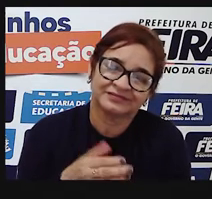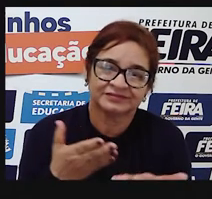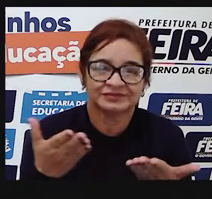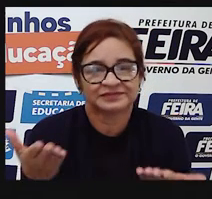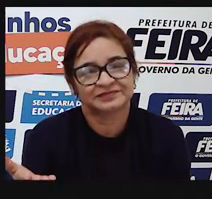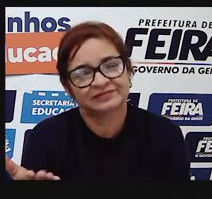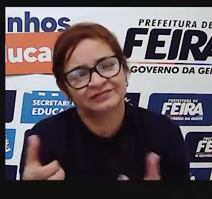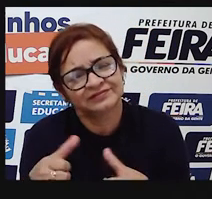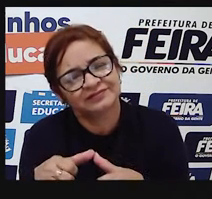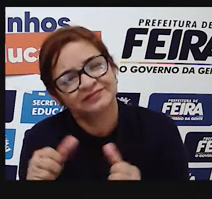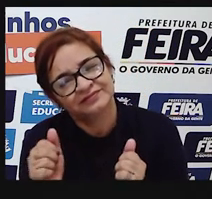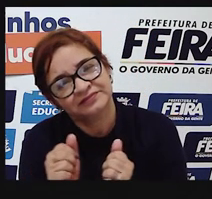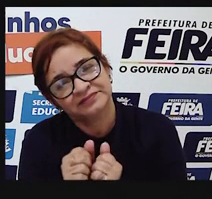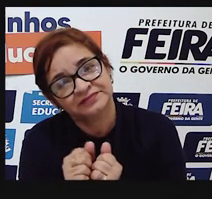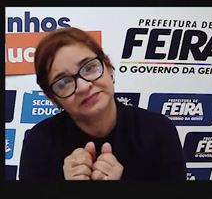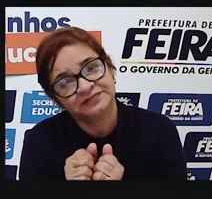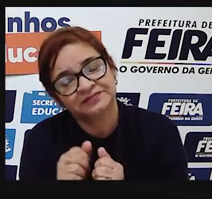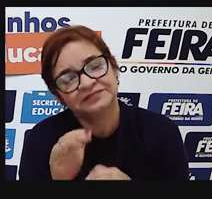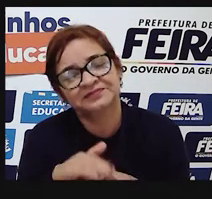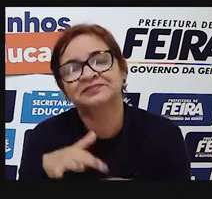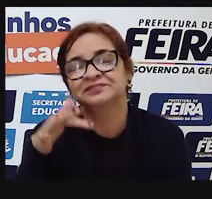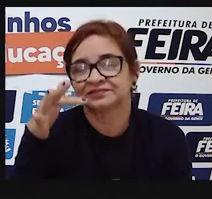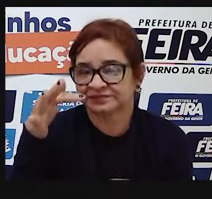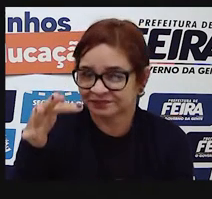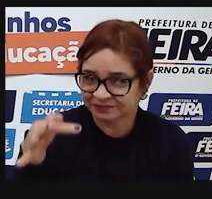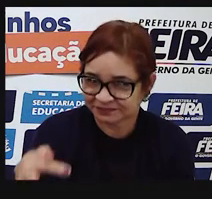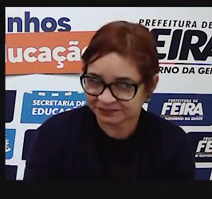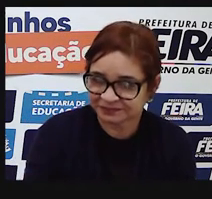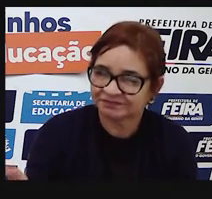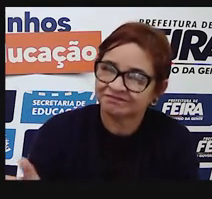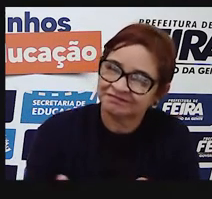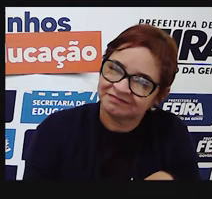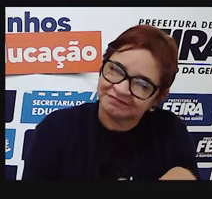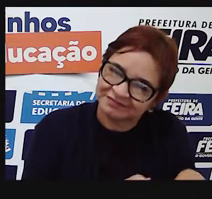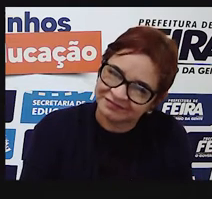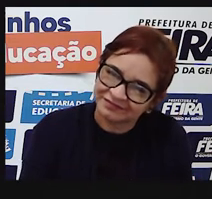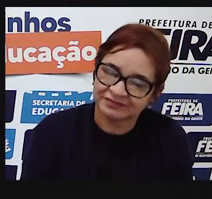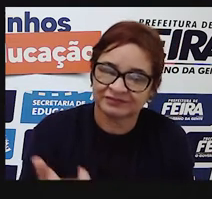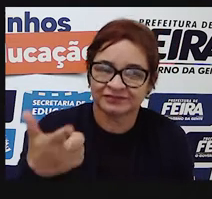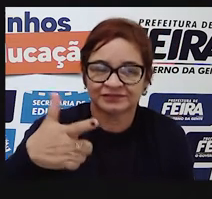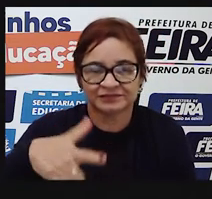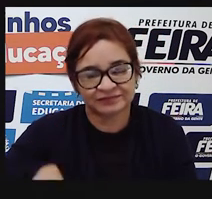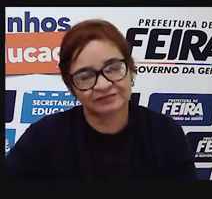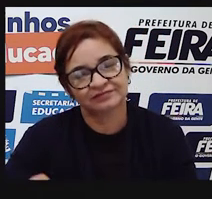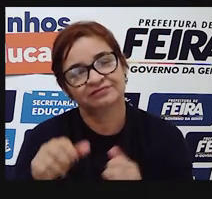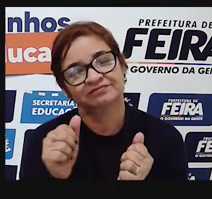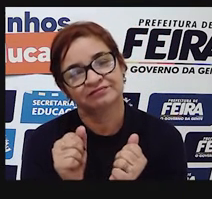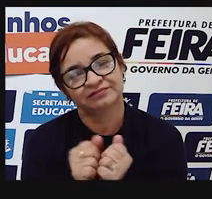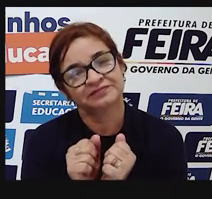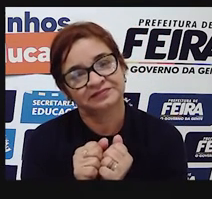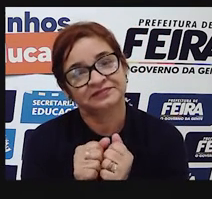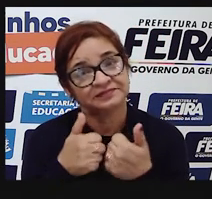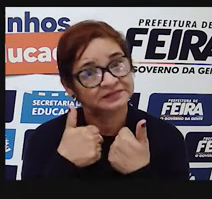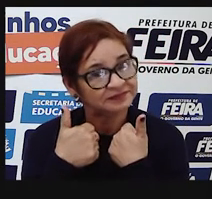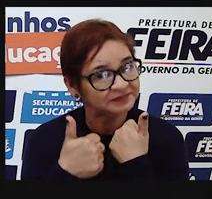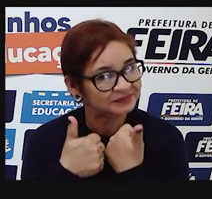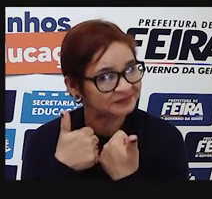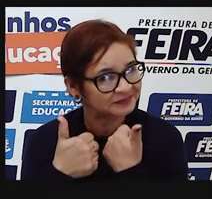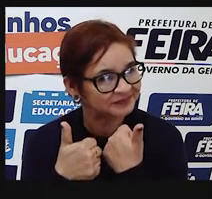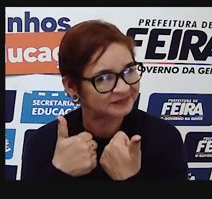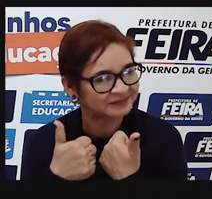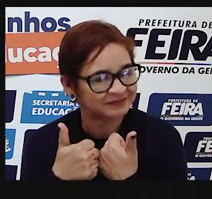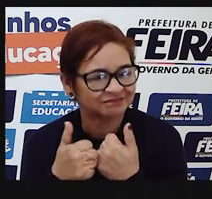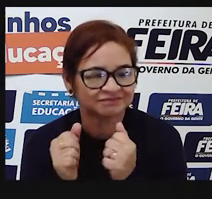sala de aula. Mas em breve essa pandemia vai passar e nós vamos conseguir novamente estar juntos, no corpo a